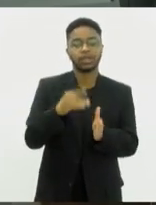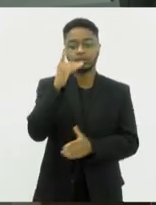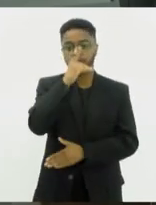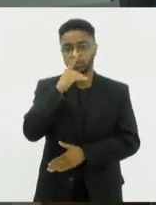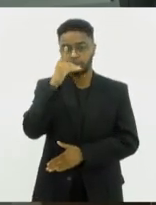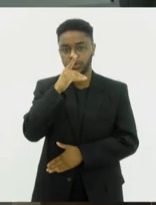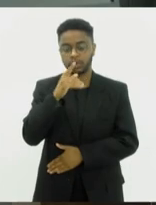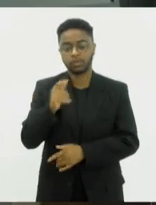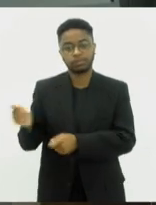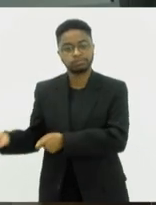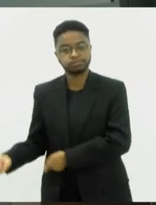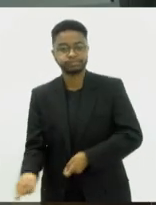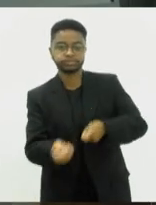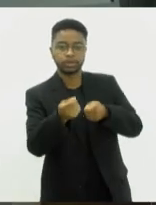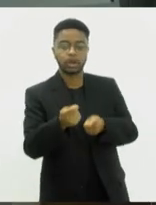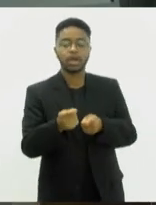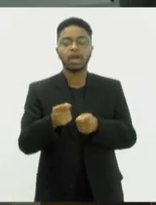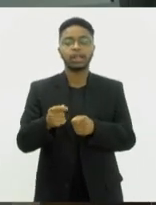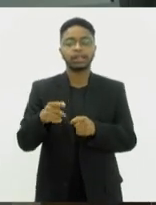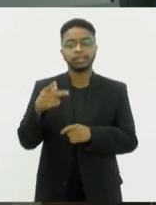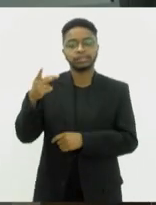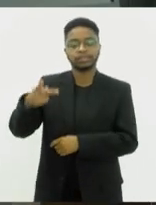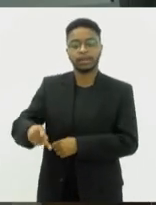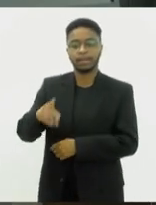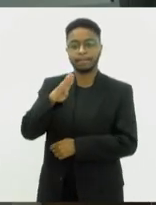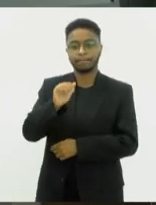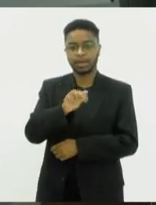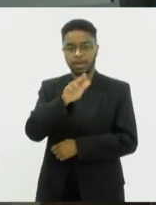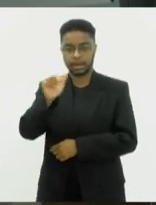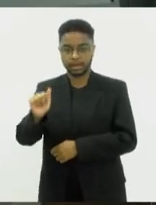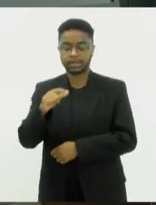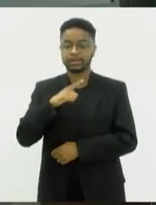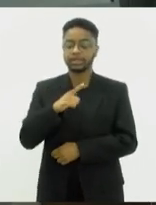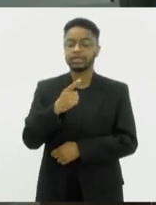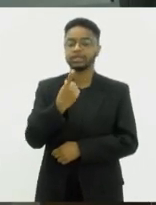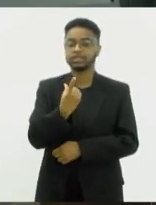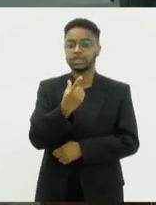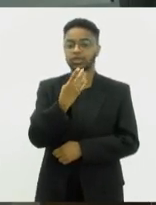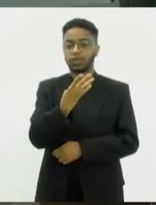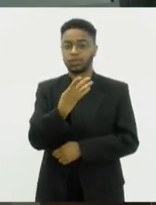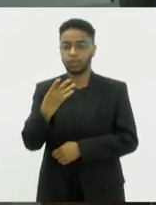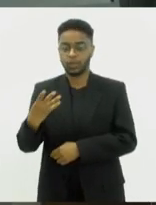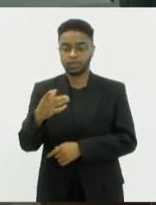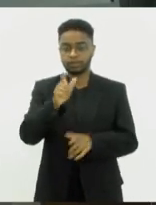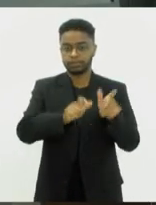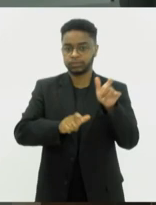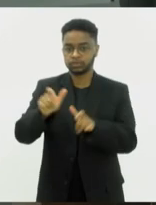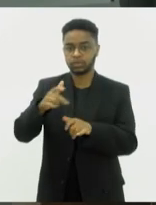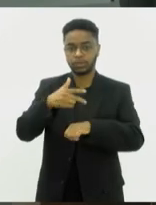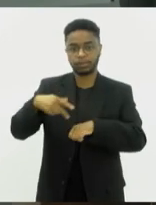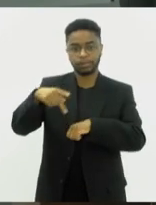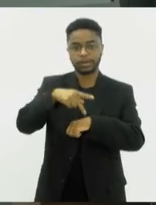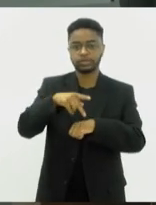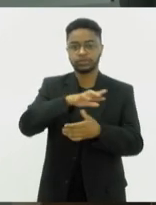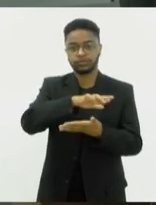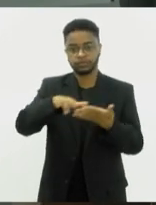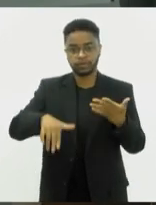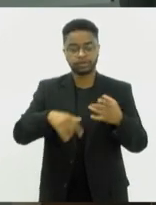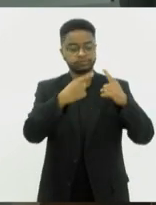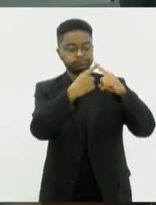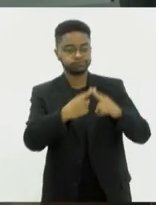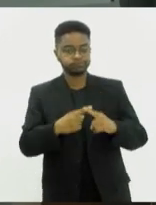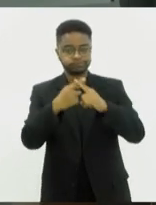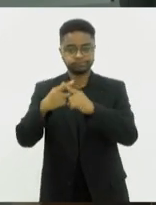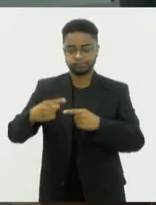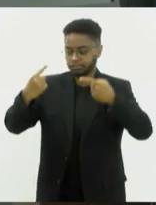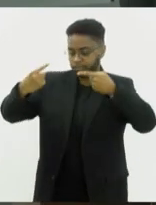olímpico lá na Barra da Tijuca. Serão 144 golfistas de várias nacionalidades, disputando pontuações que são